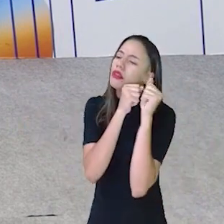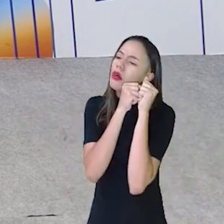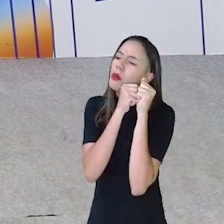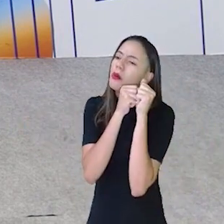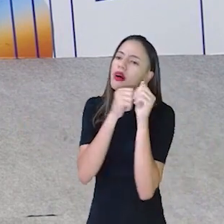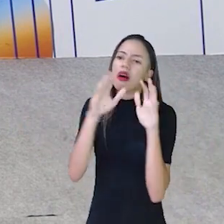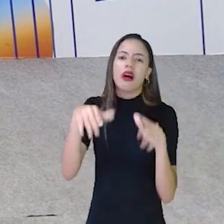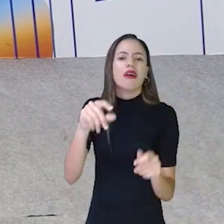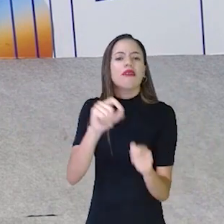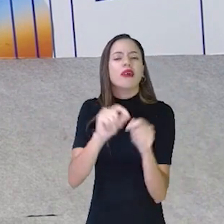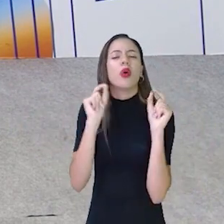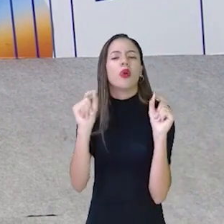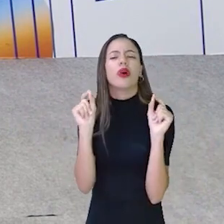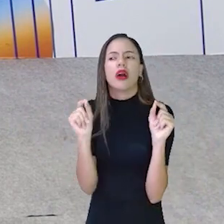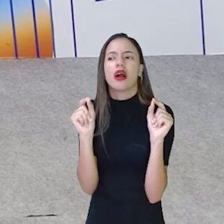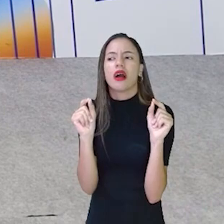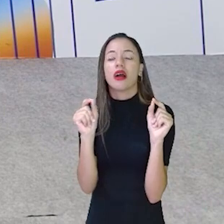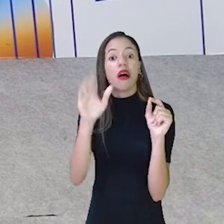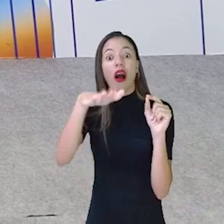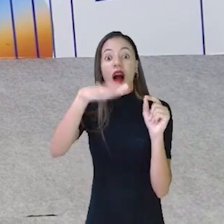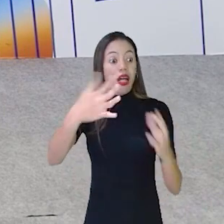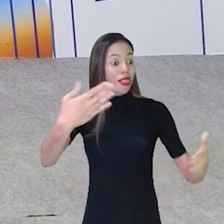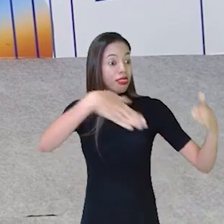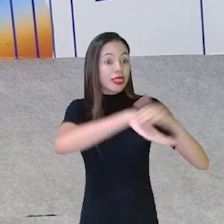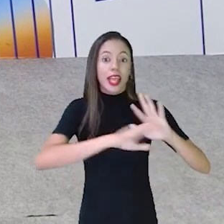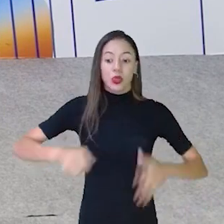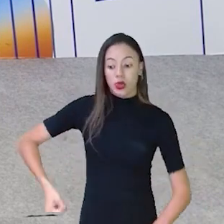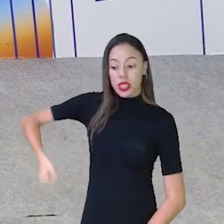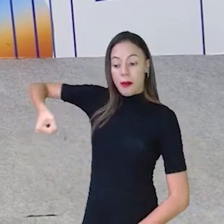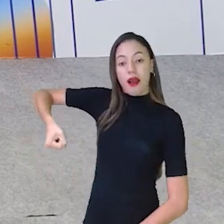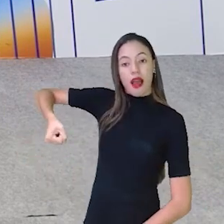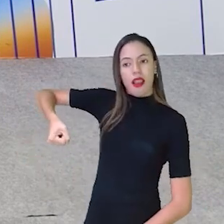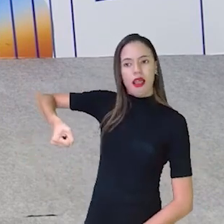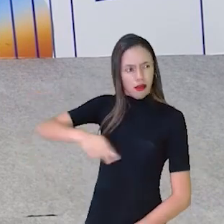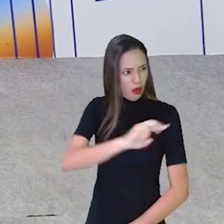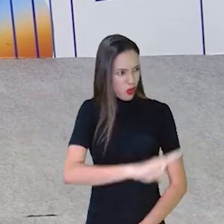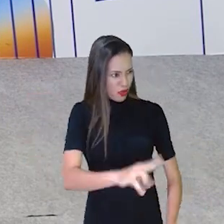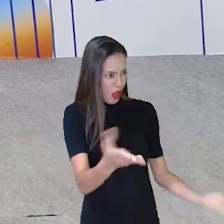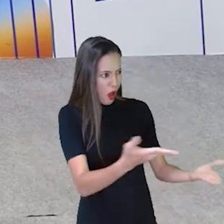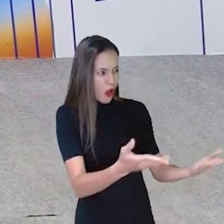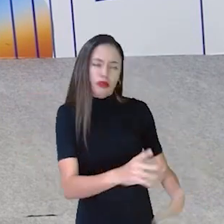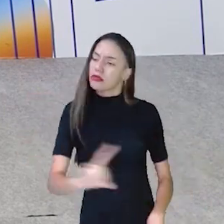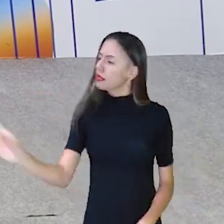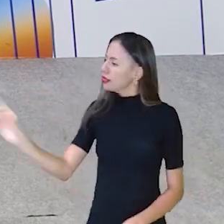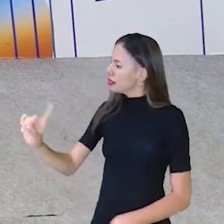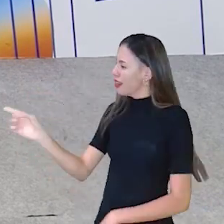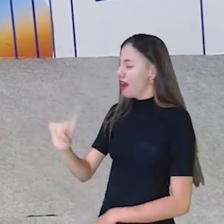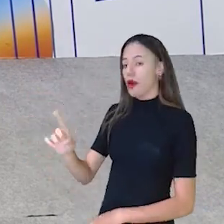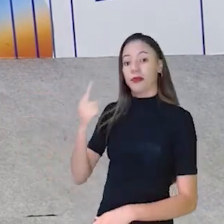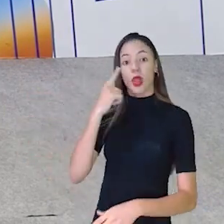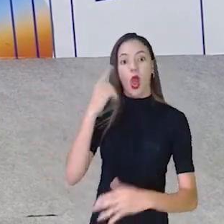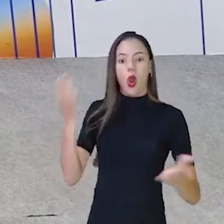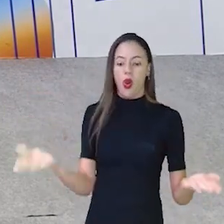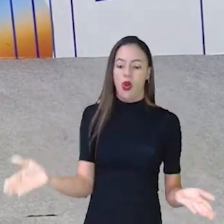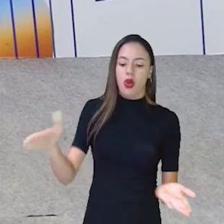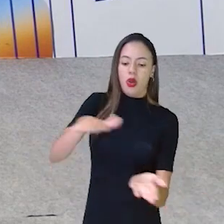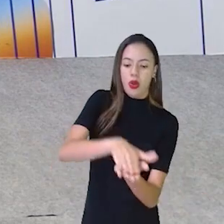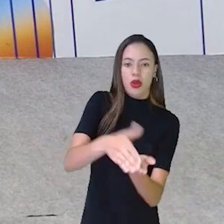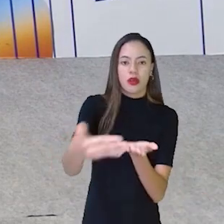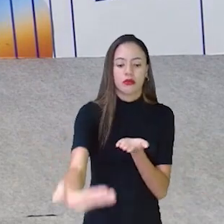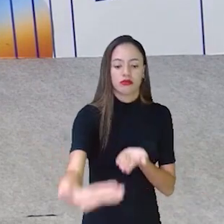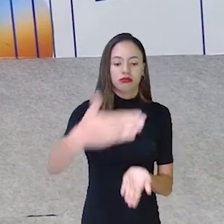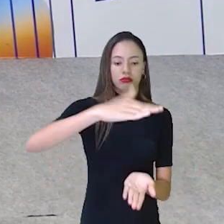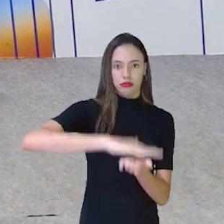que lindo. Isso aqui. Bota dentro da mala, né? Vai usar agora? É, não vai. Então pode botar dentro da A gente dobra, Vai ficar aí?